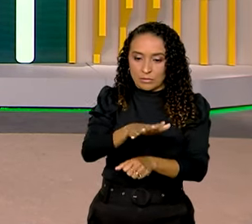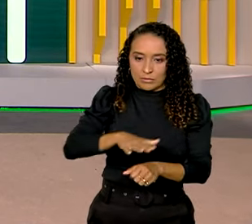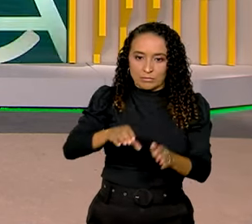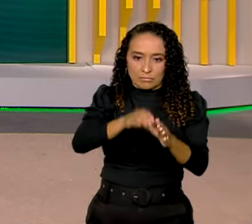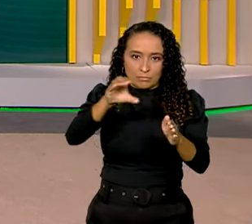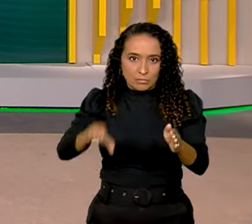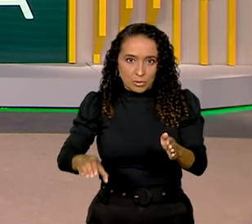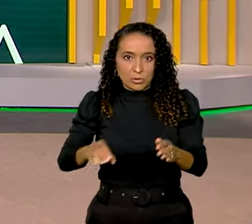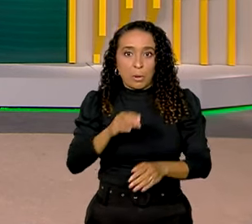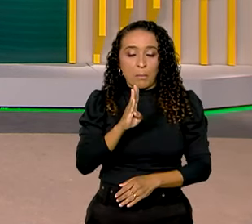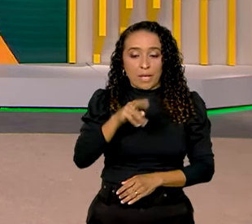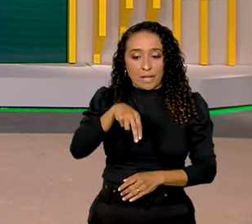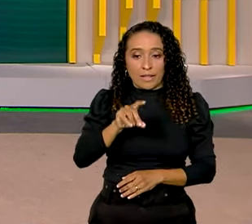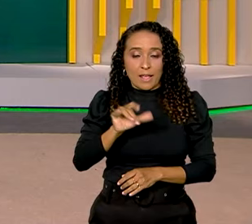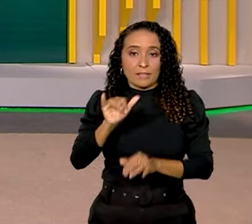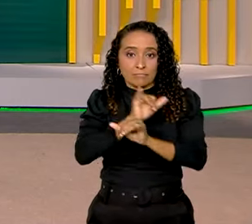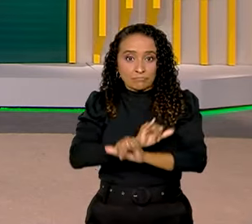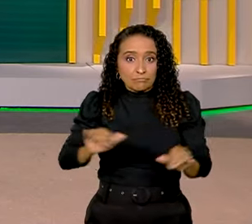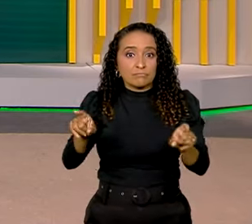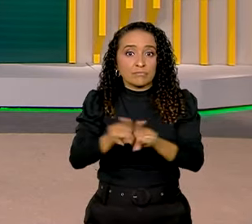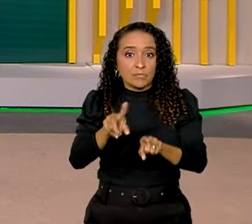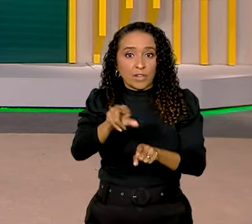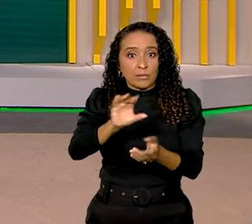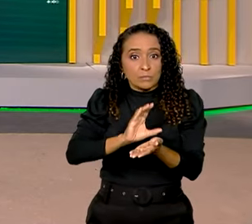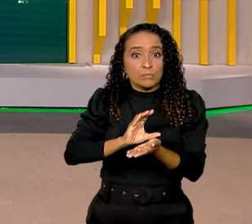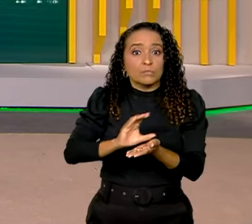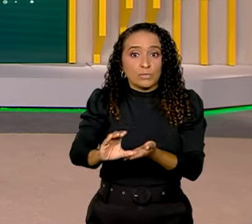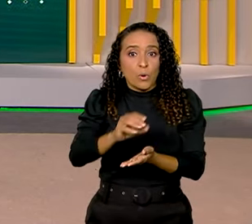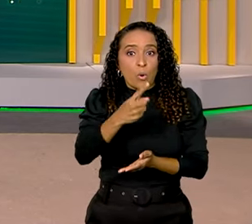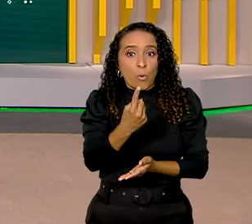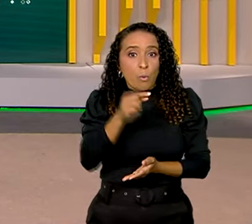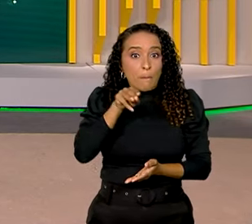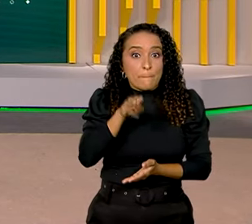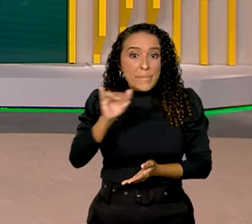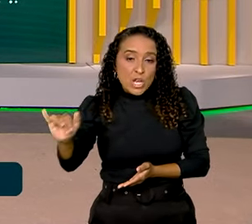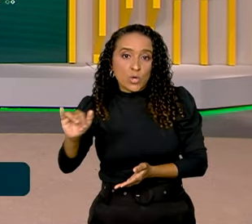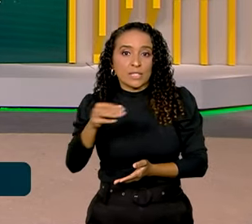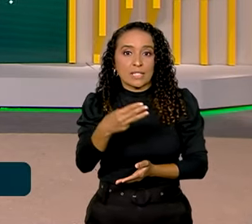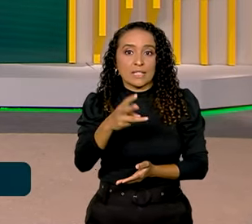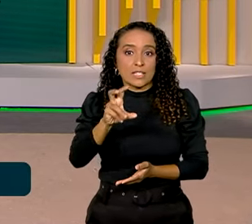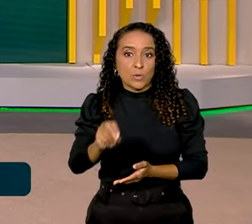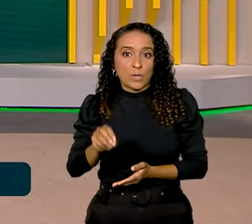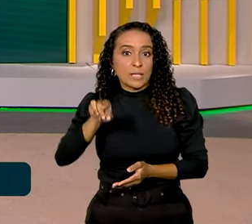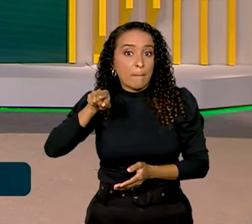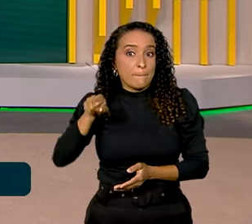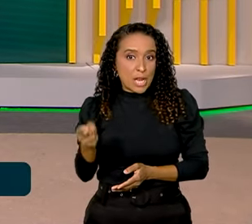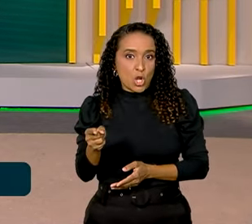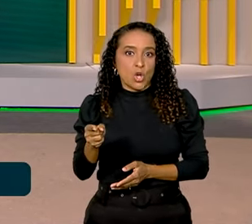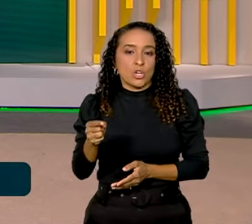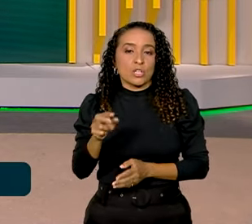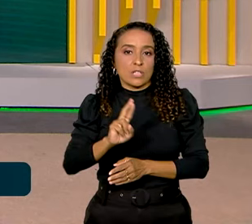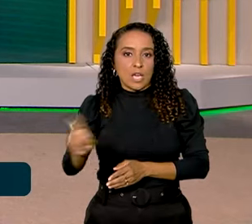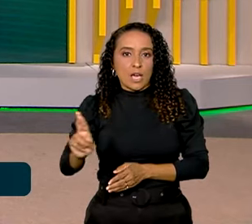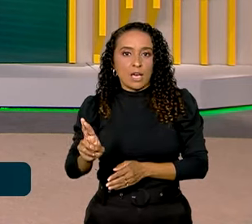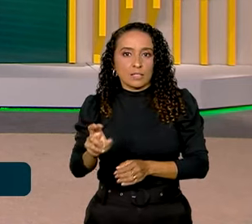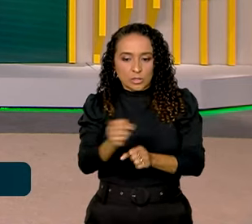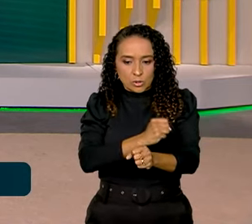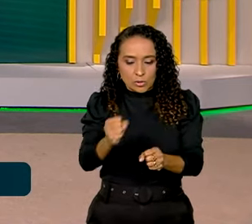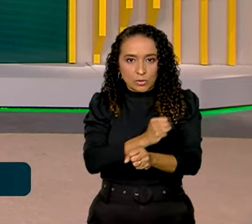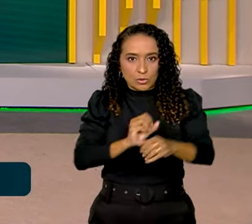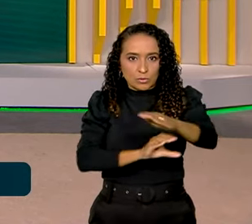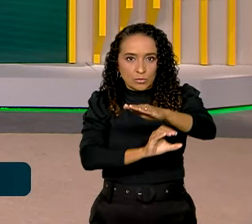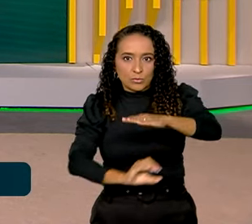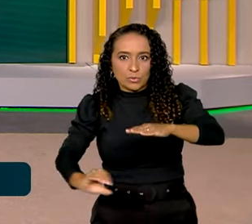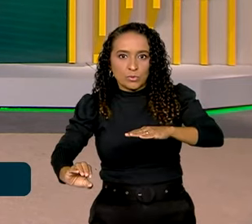o BNDES anunciou que vai aportar 1 bilhão 350 milhões de reais nas obras do trecho 2 do